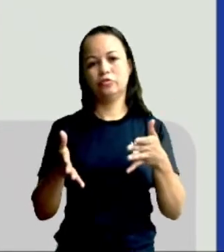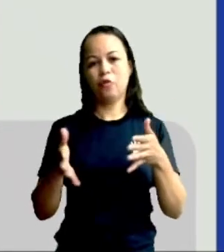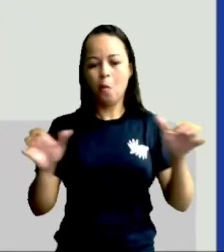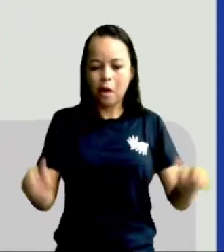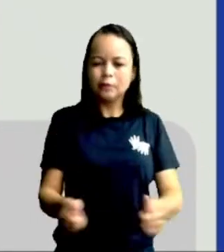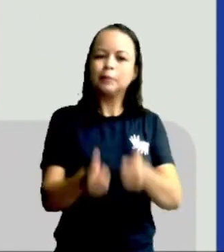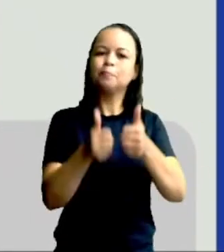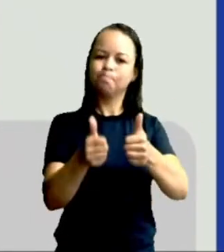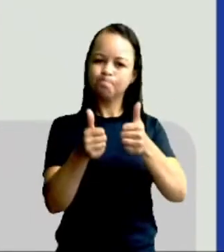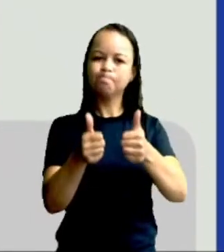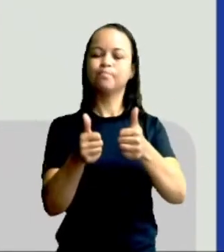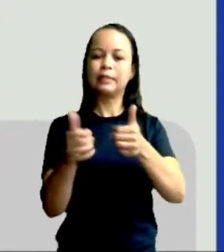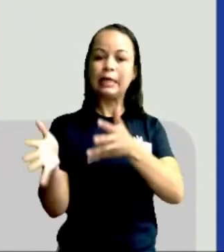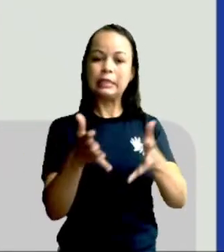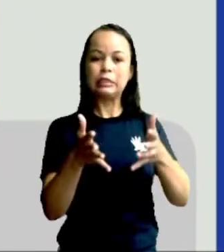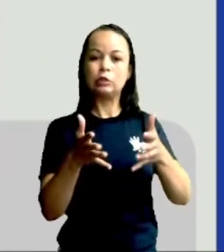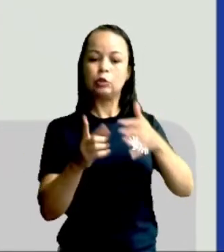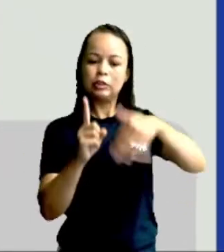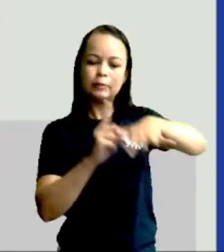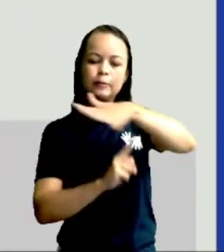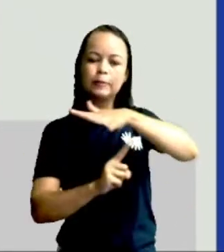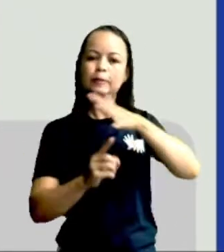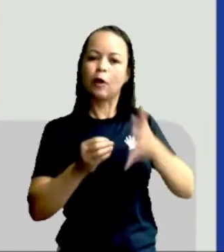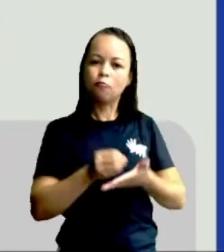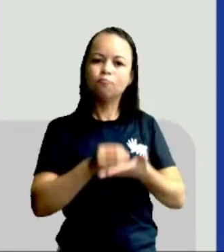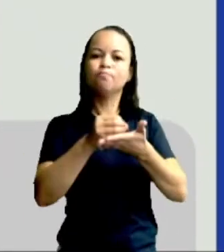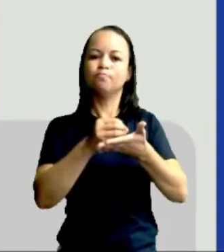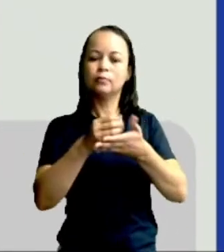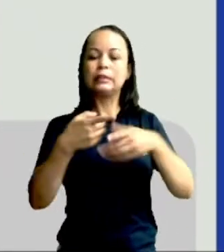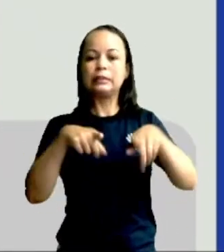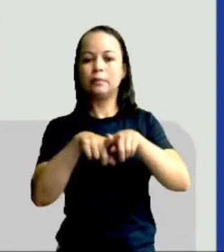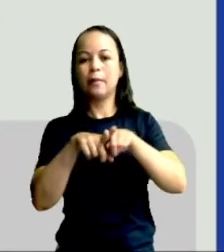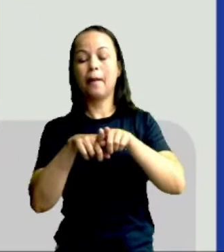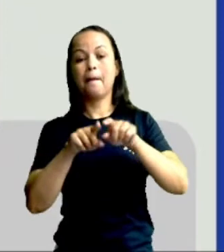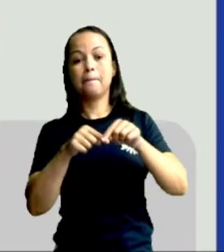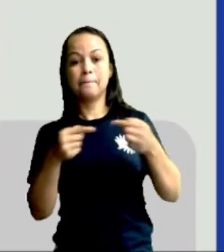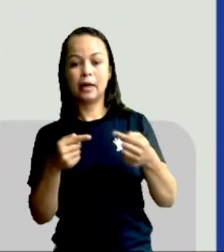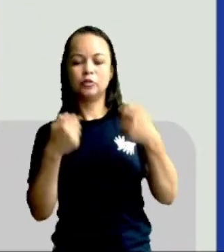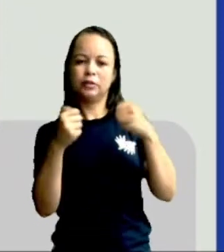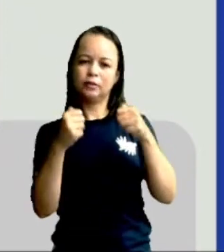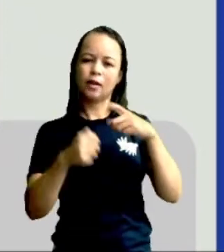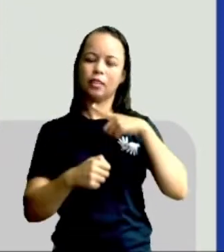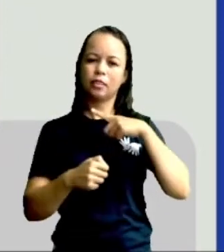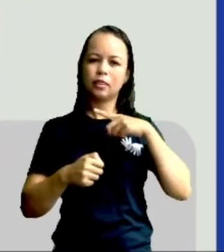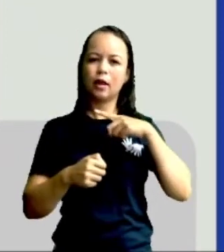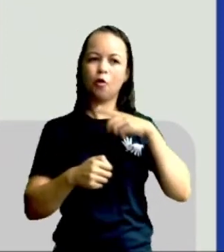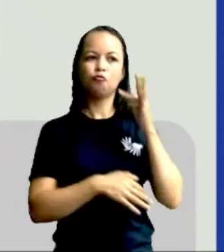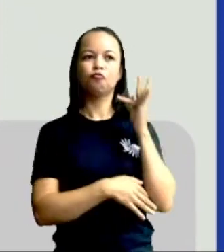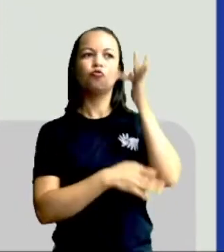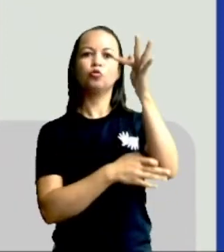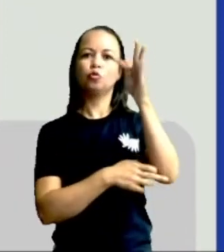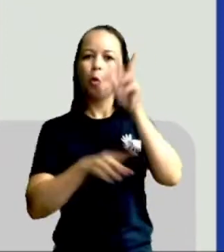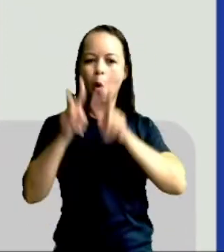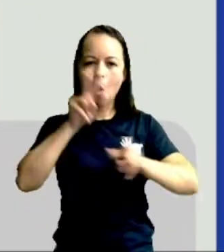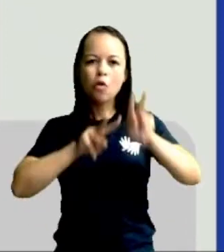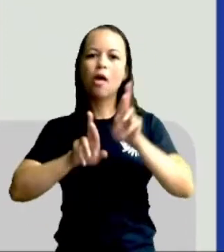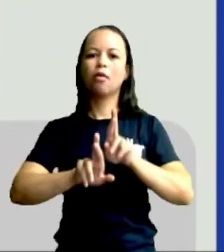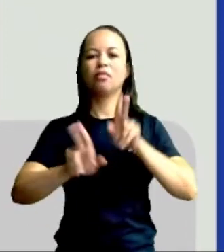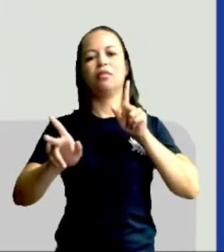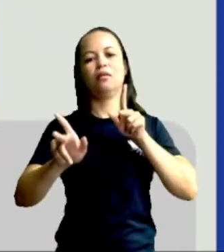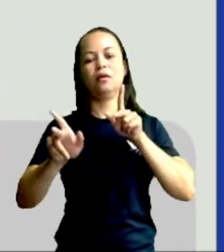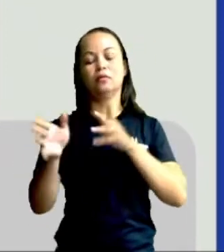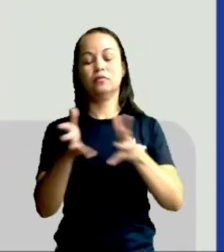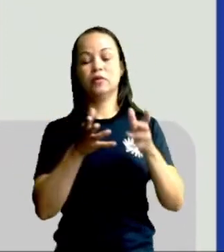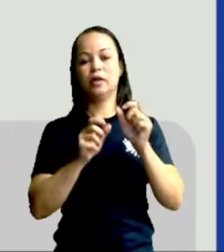sustentável ambientalmente, mas que também ele tem que ter um olhar para o futuro, para as novas gerações. E que